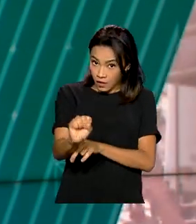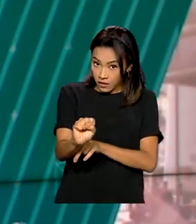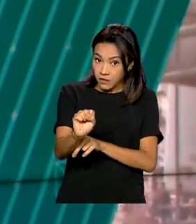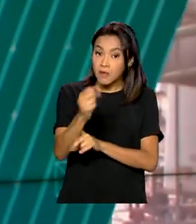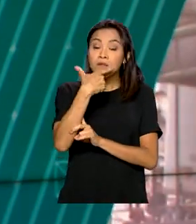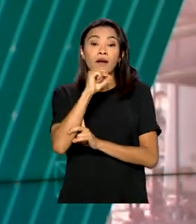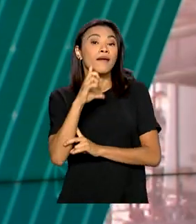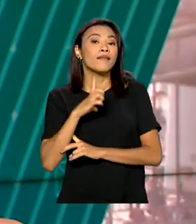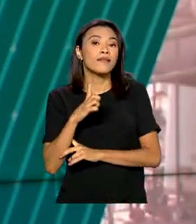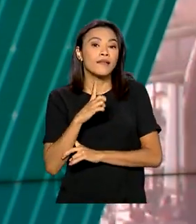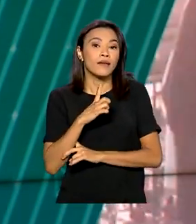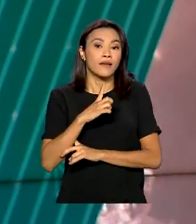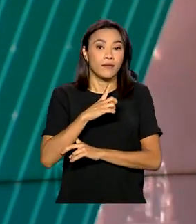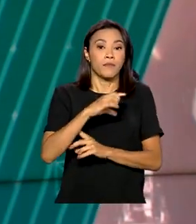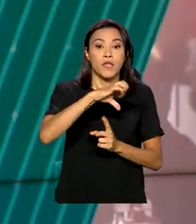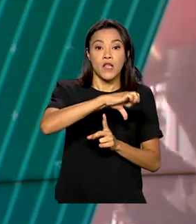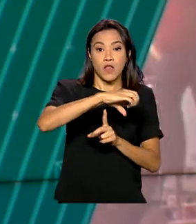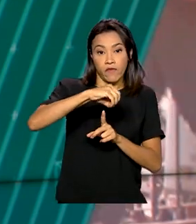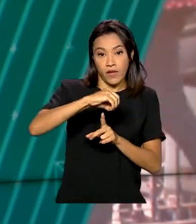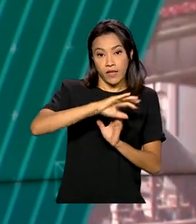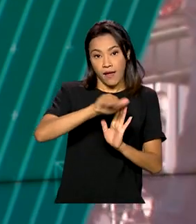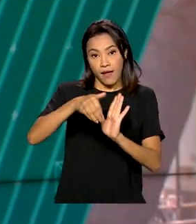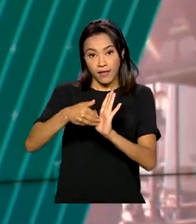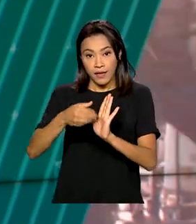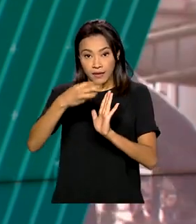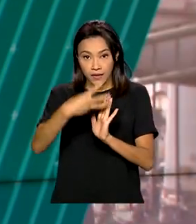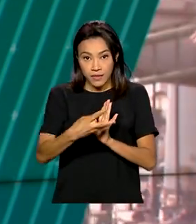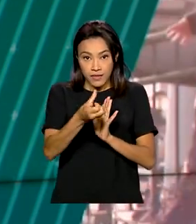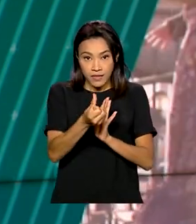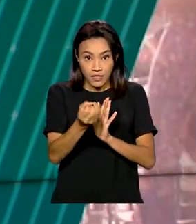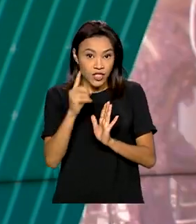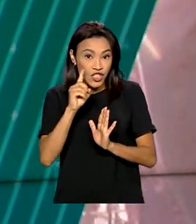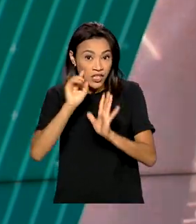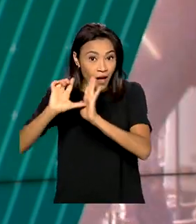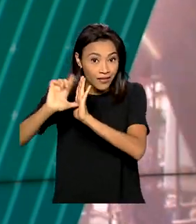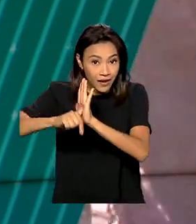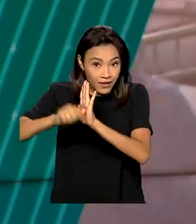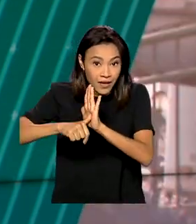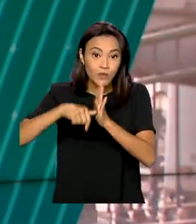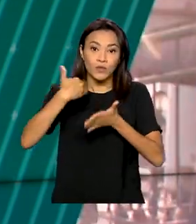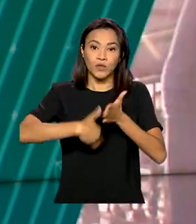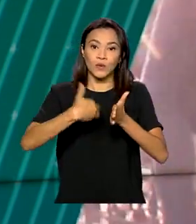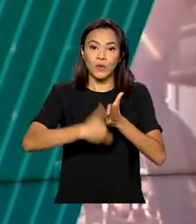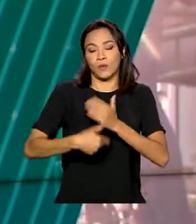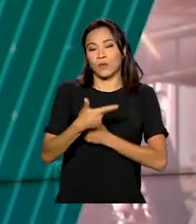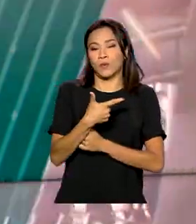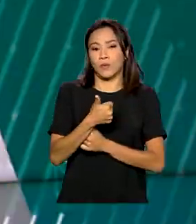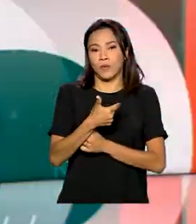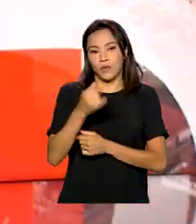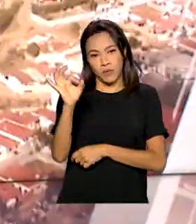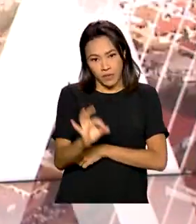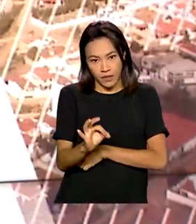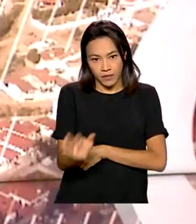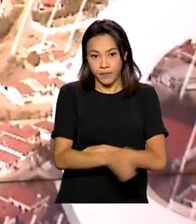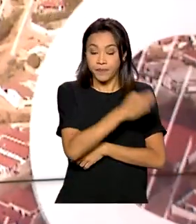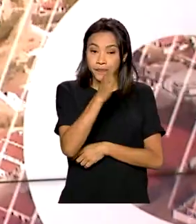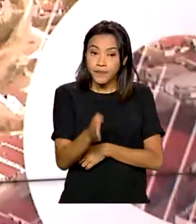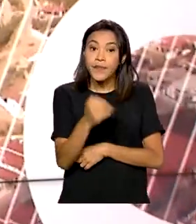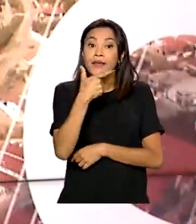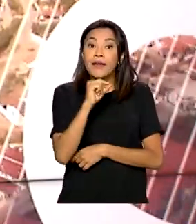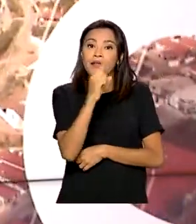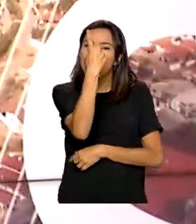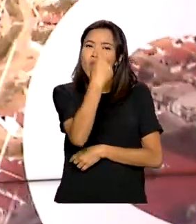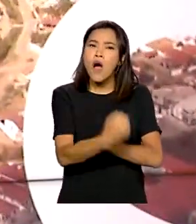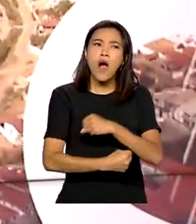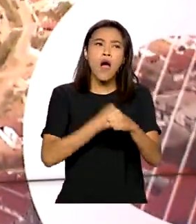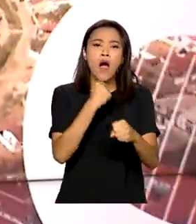Para quem tem entre 90 e 360 dias de atraso, o desconto é de 12% no saldo devedor. Já quem está há mais de um